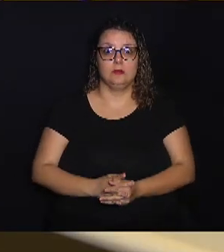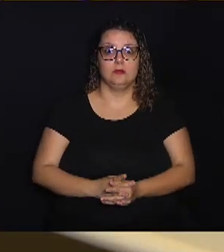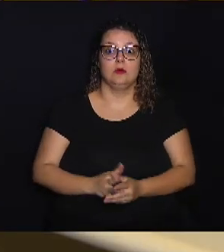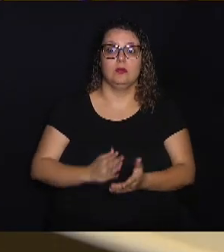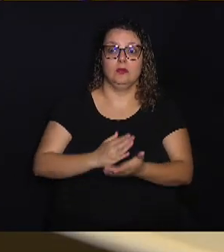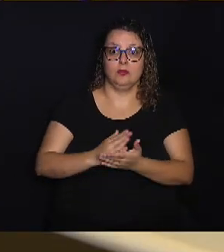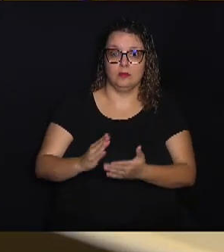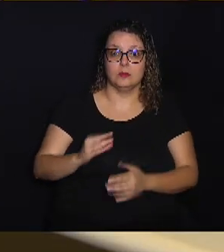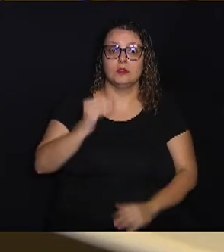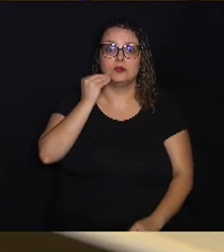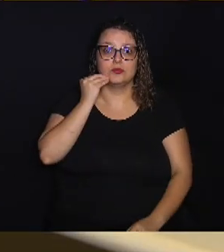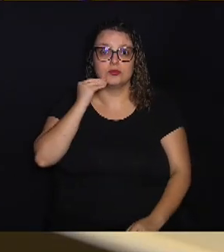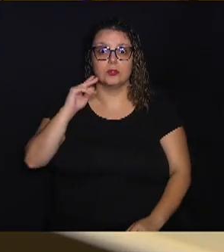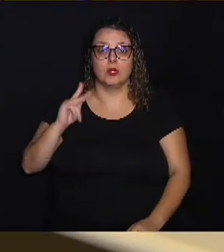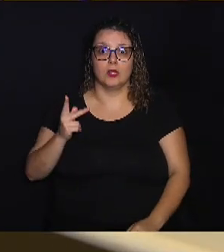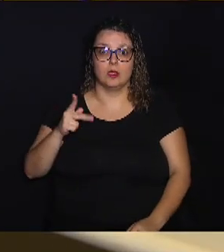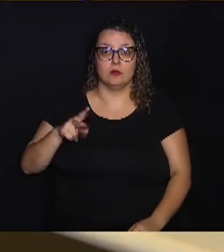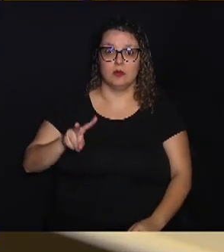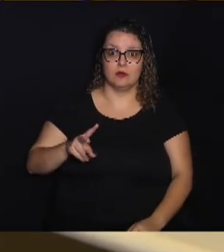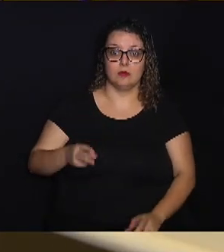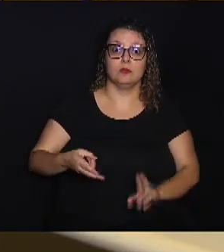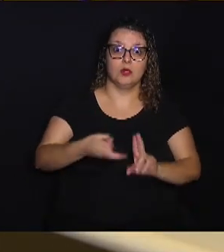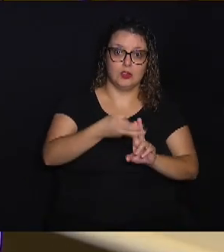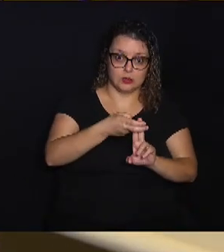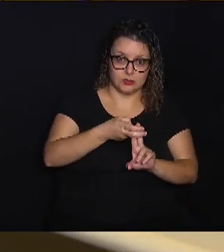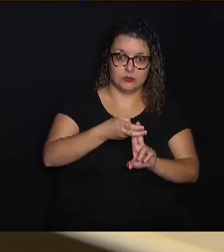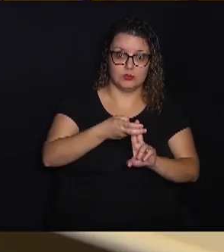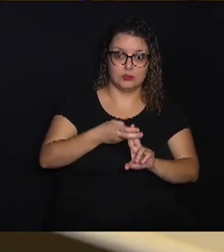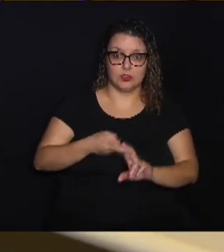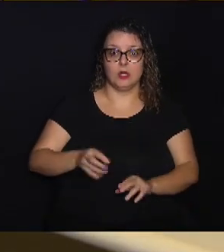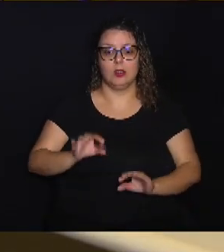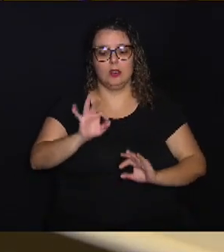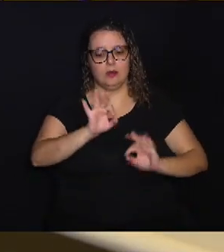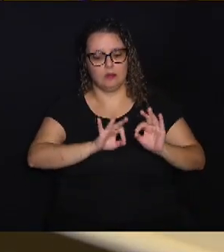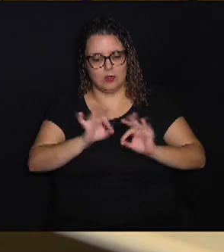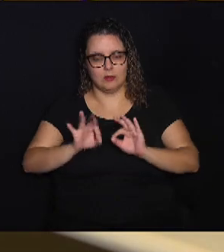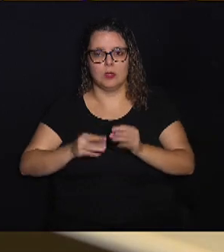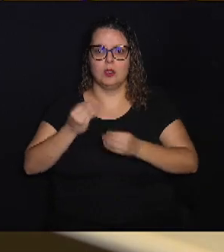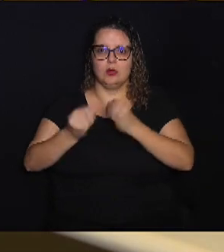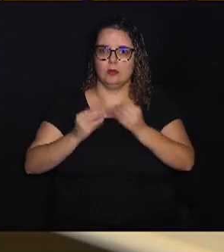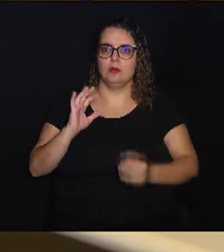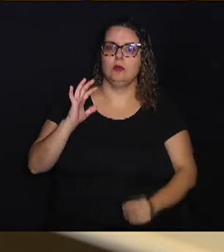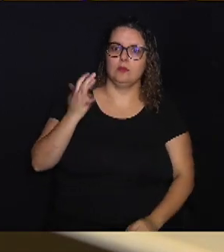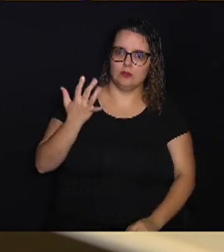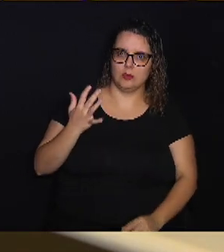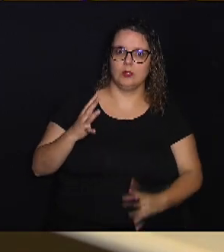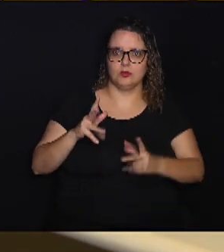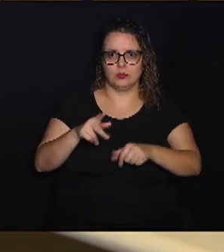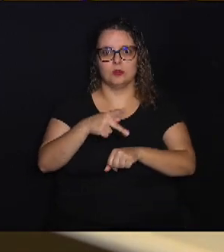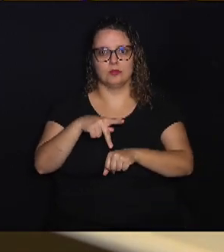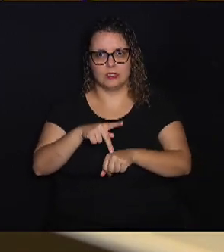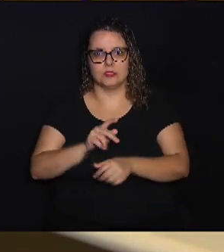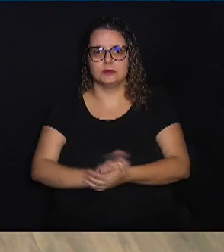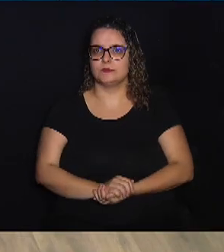teste HPV para o SUS, que está agora sendo planejado como que isso vai acontecer em todo o país.